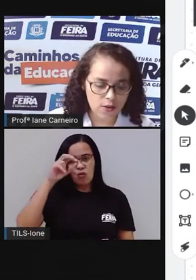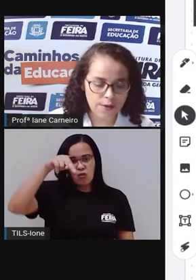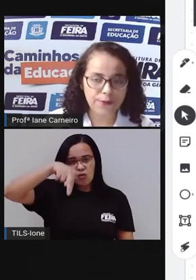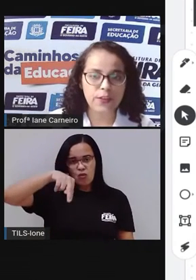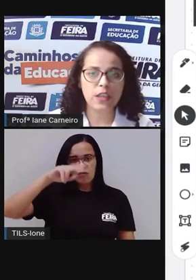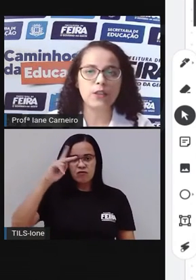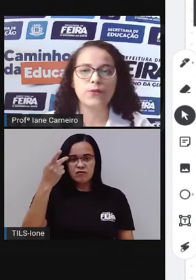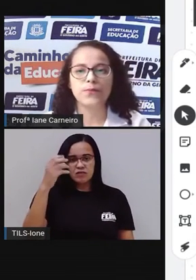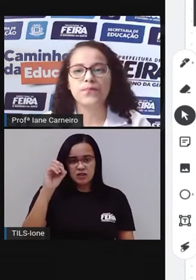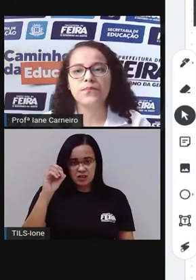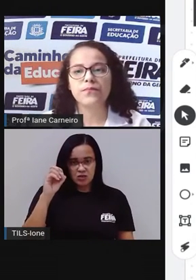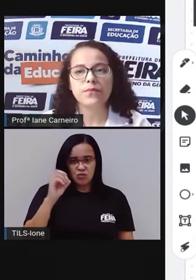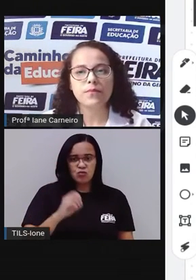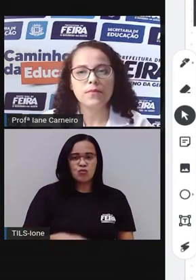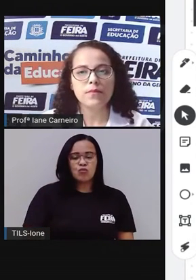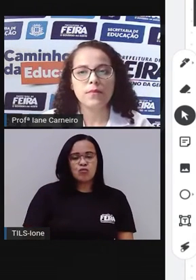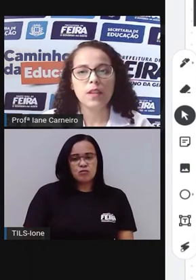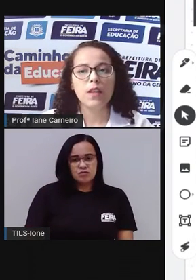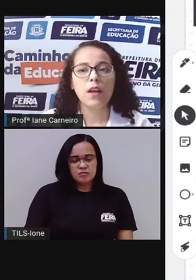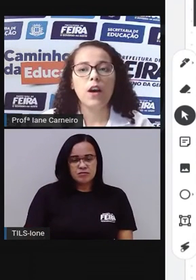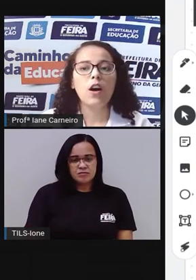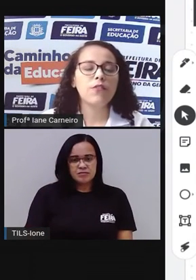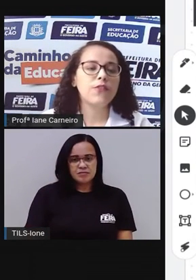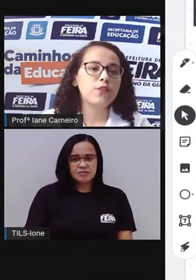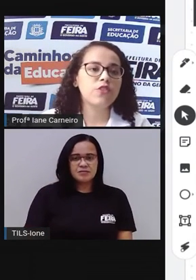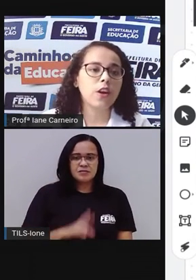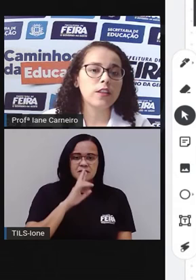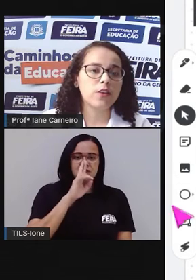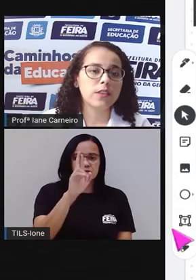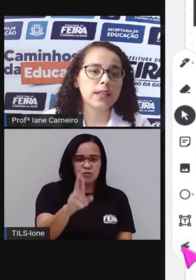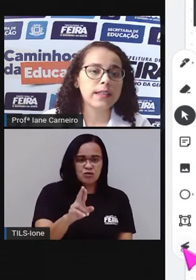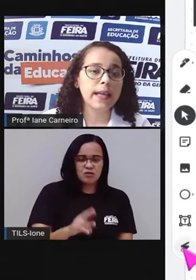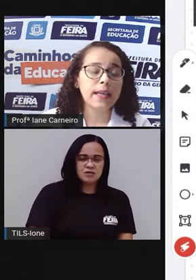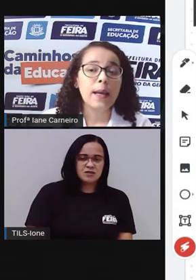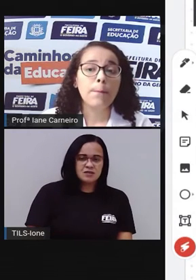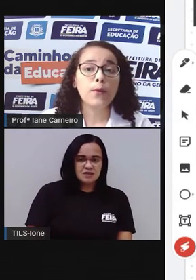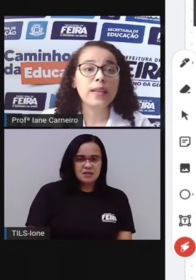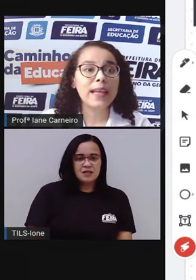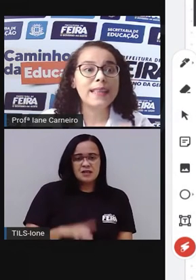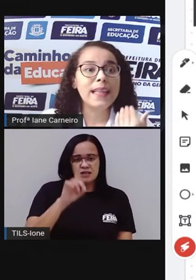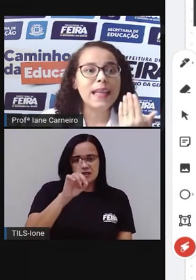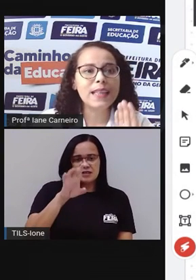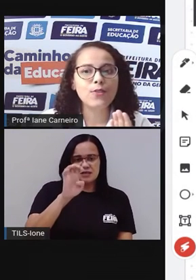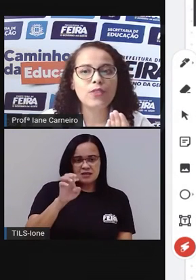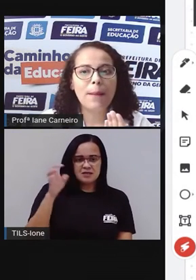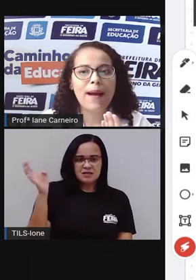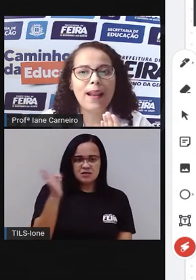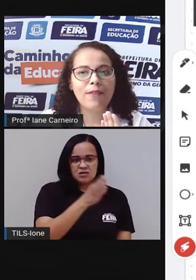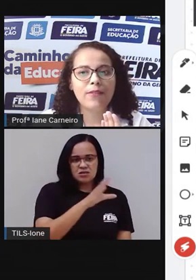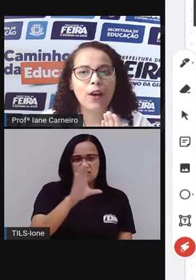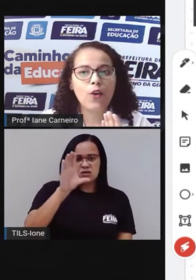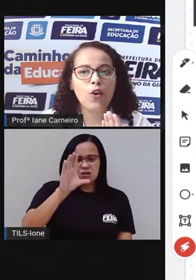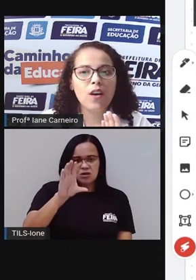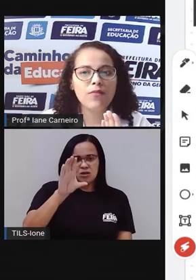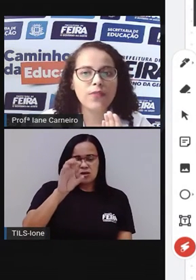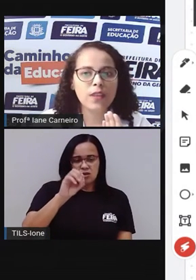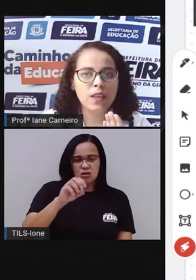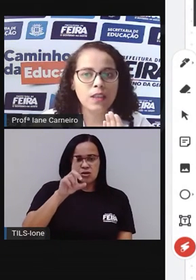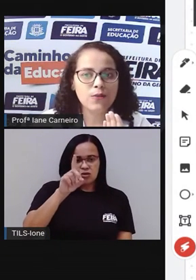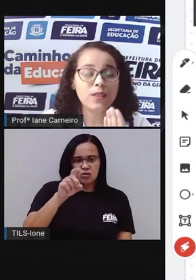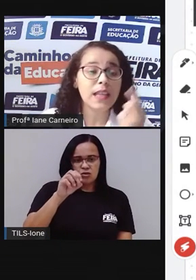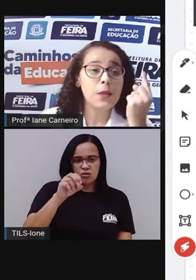era o vinho, o vinho de codorna, né? Porque dentro da palavra o